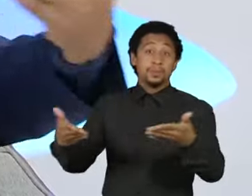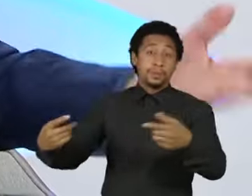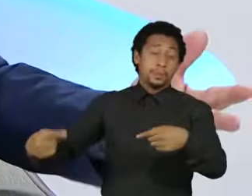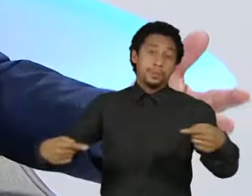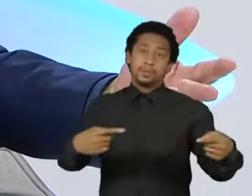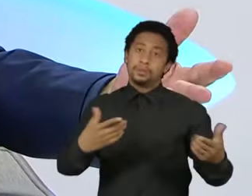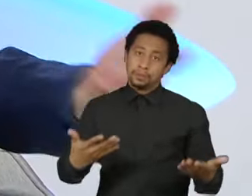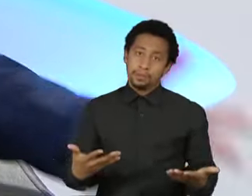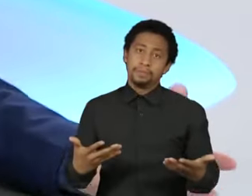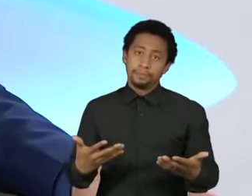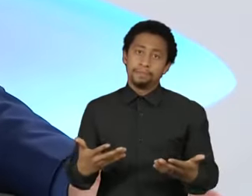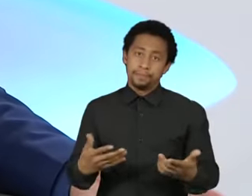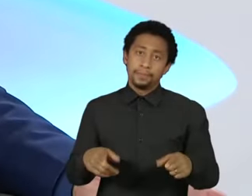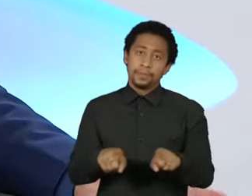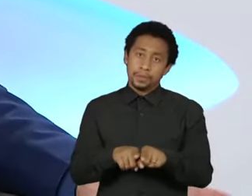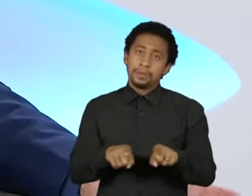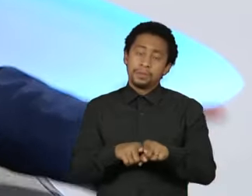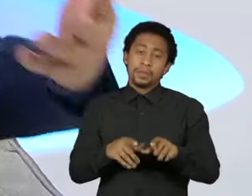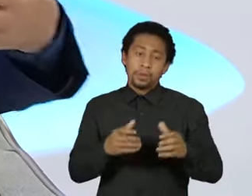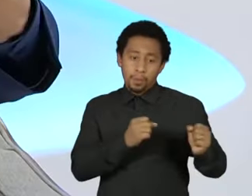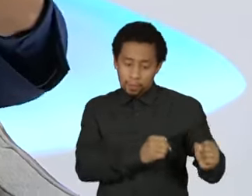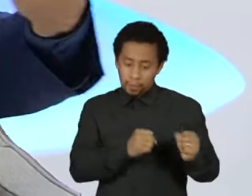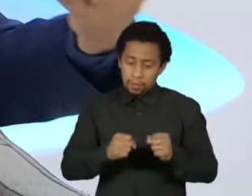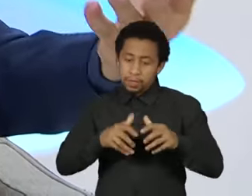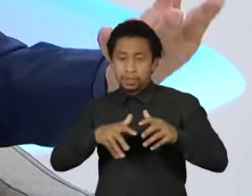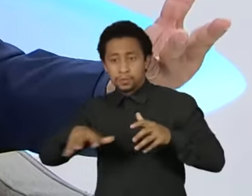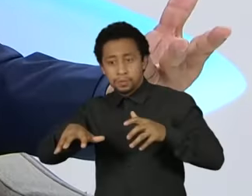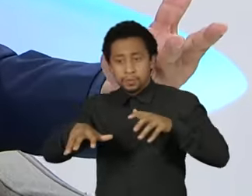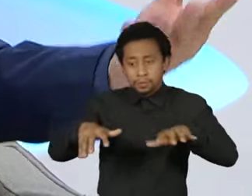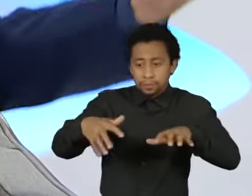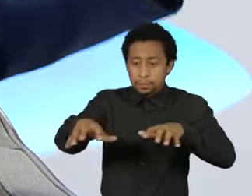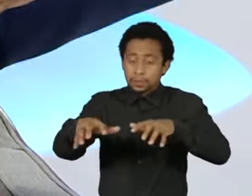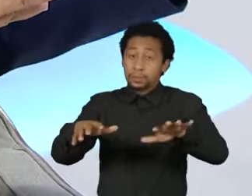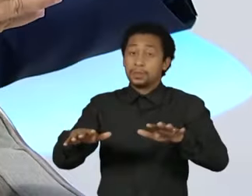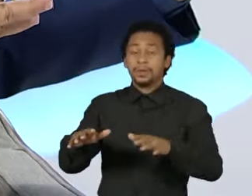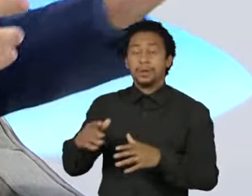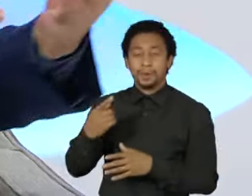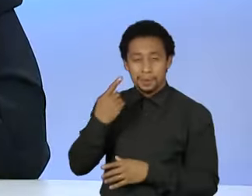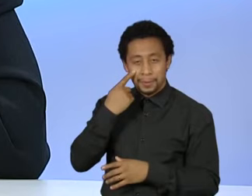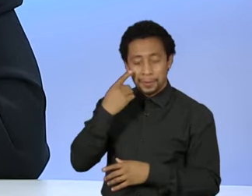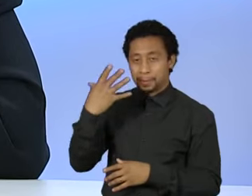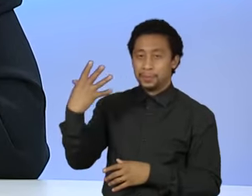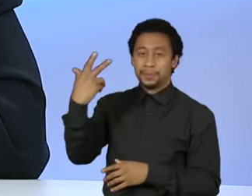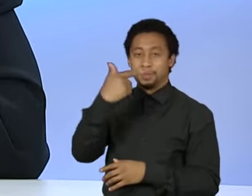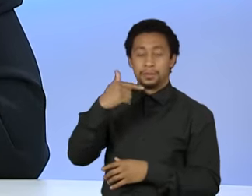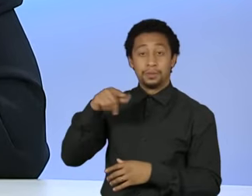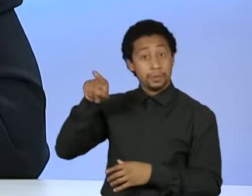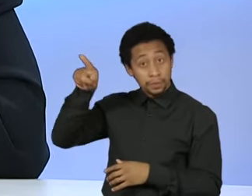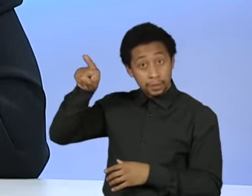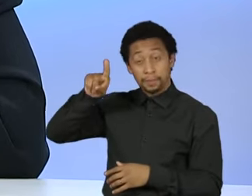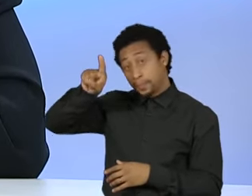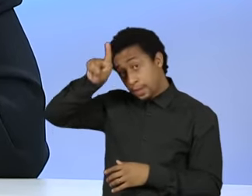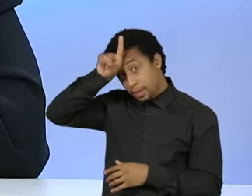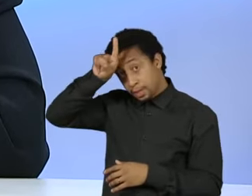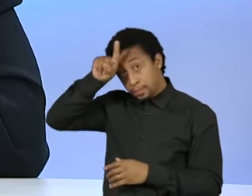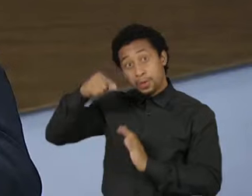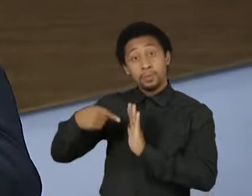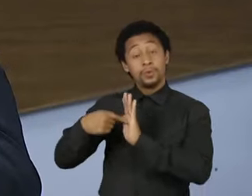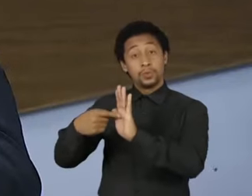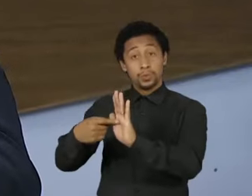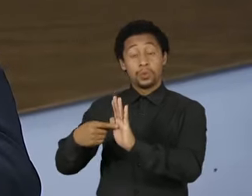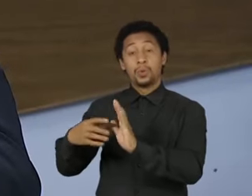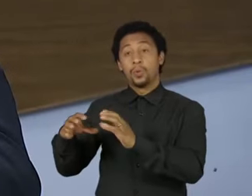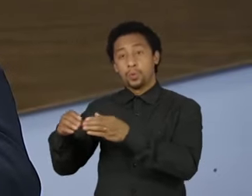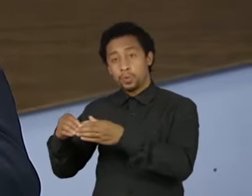inclusive dividindo o exercício do poder. Olha que bonito a Alemanha mostrou agora essa negociação entre sociais democratas,